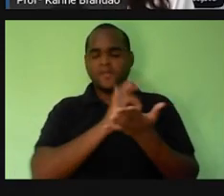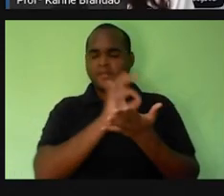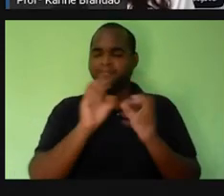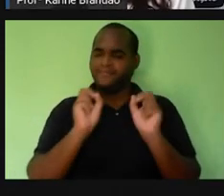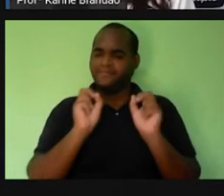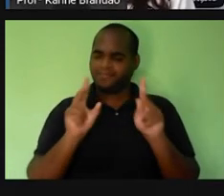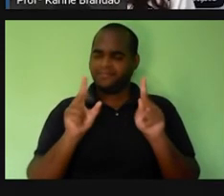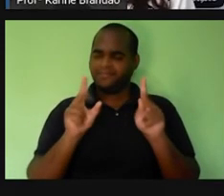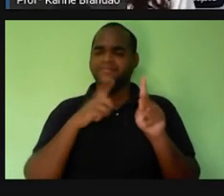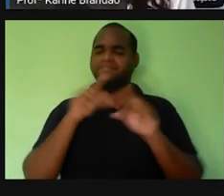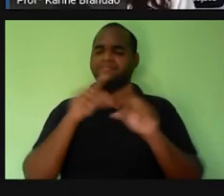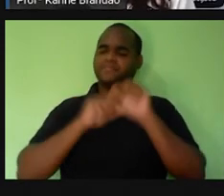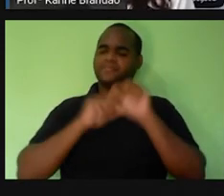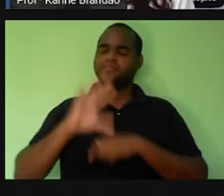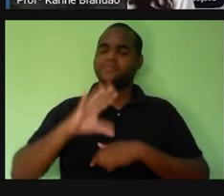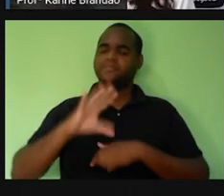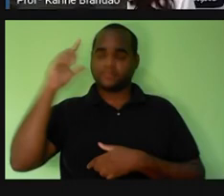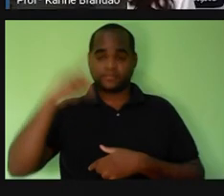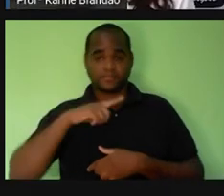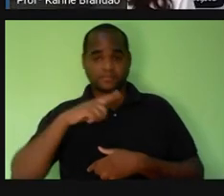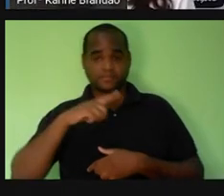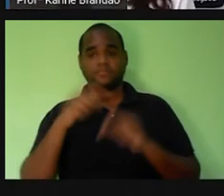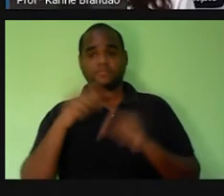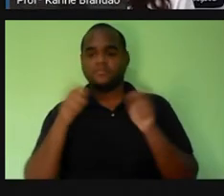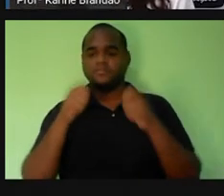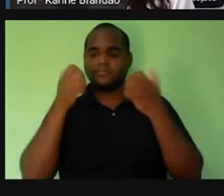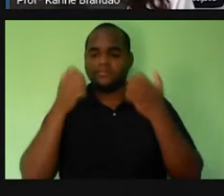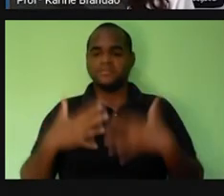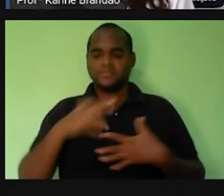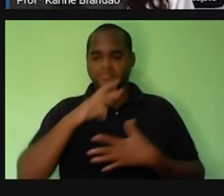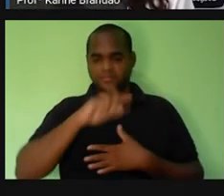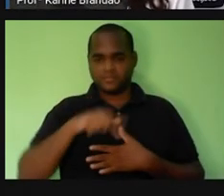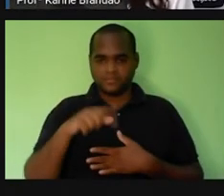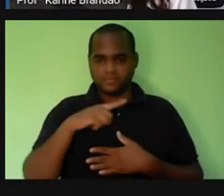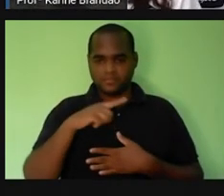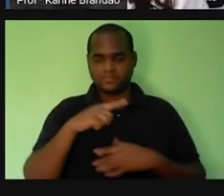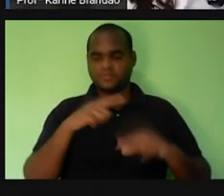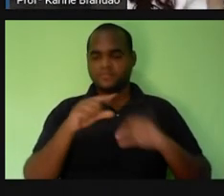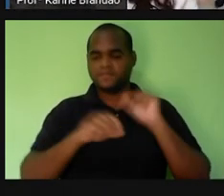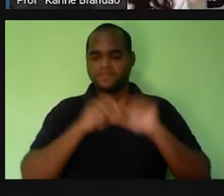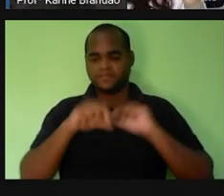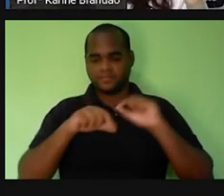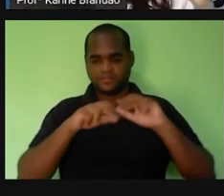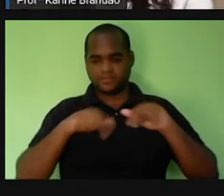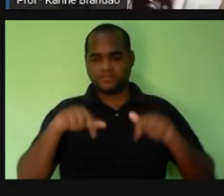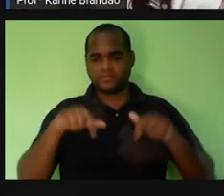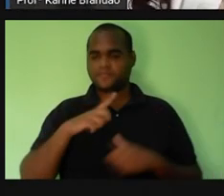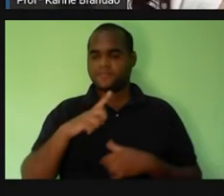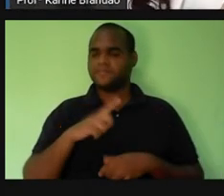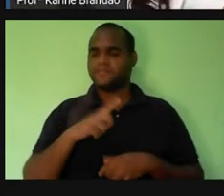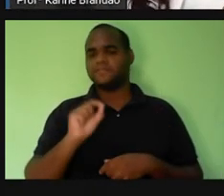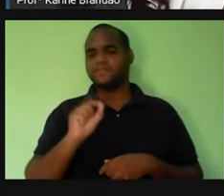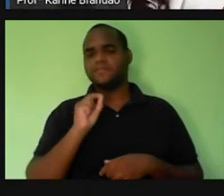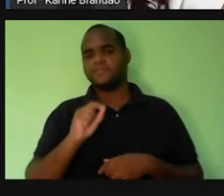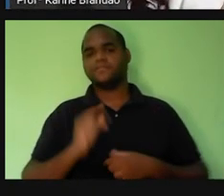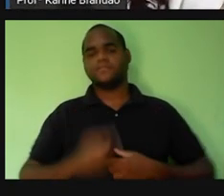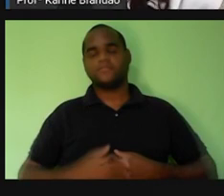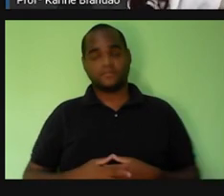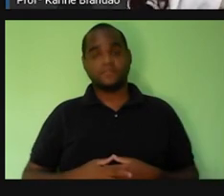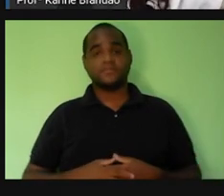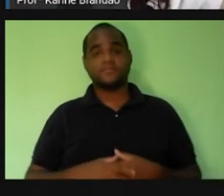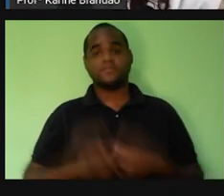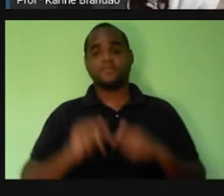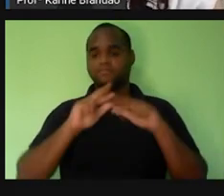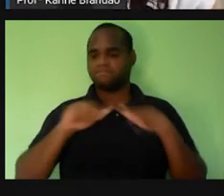Então, o que vai acontecer aqui? A gente está vendo que tem um nível de organização. A pró começou a contar do macro, né?